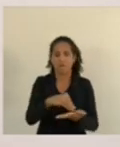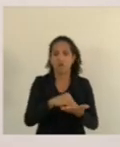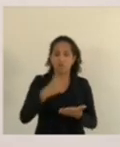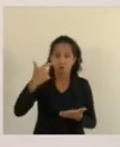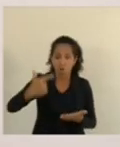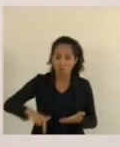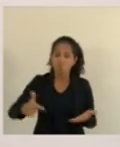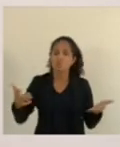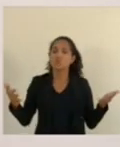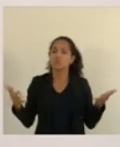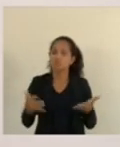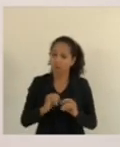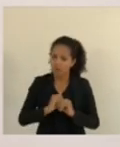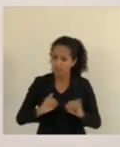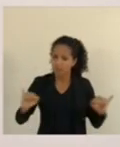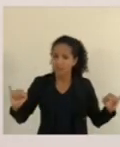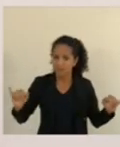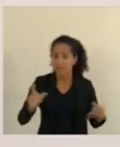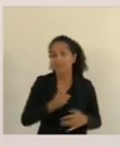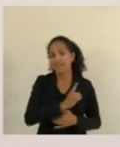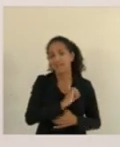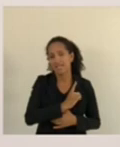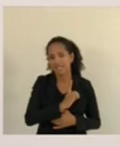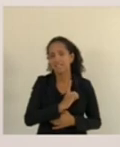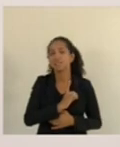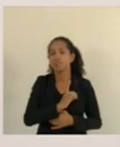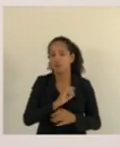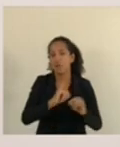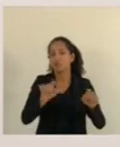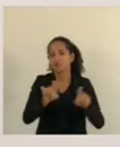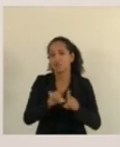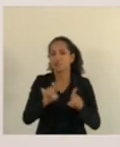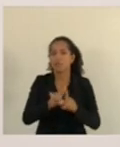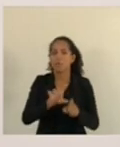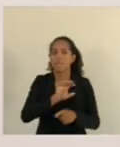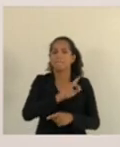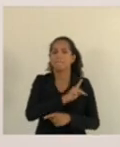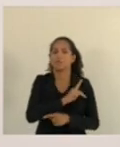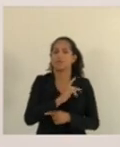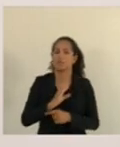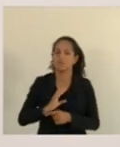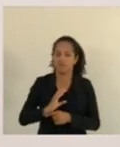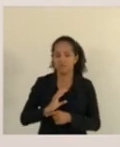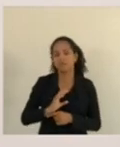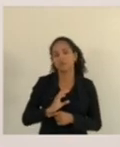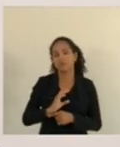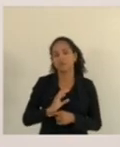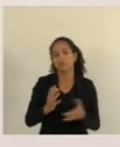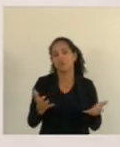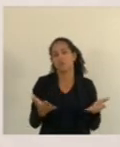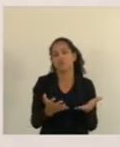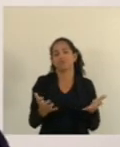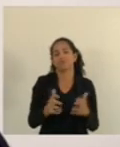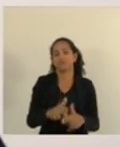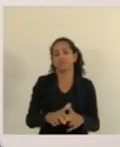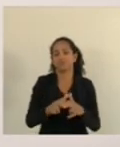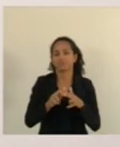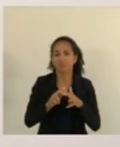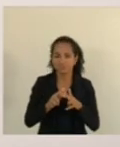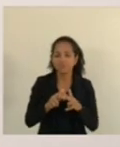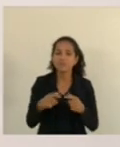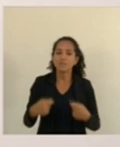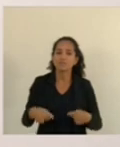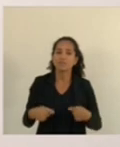uma vez o deputado Danilo Baez falou da questão da polícia civil essa questão agora de fazer